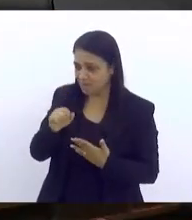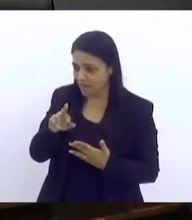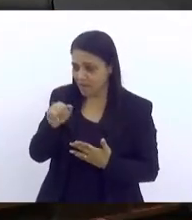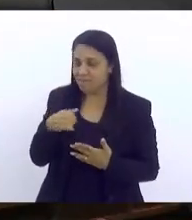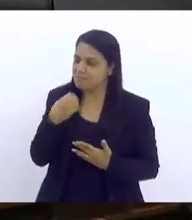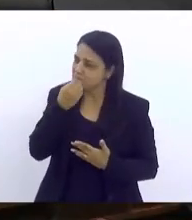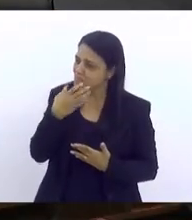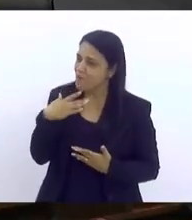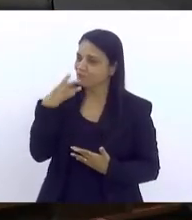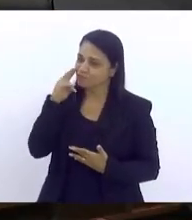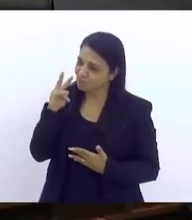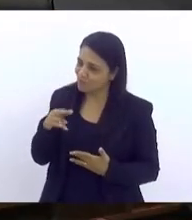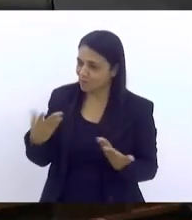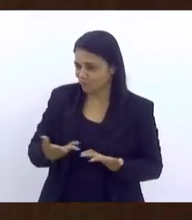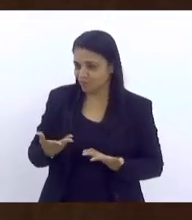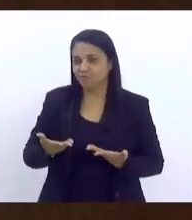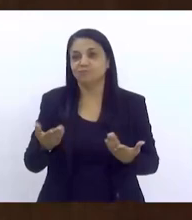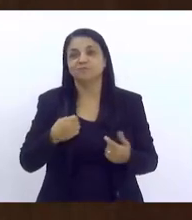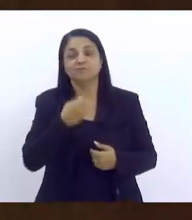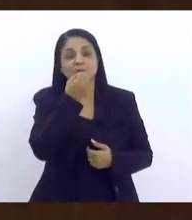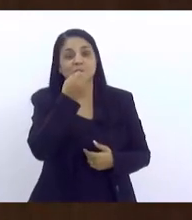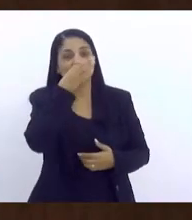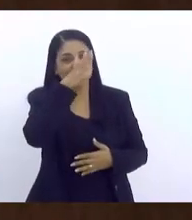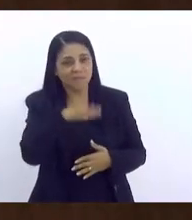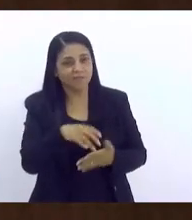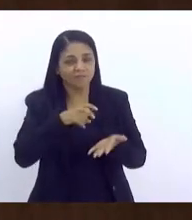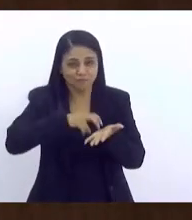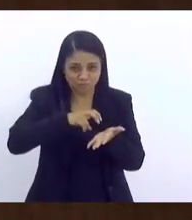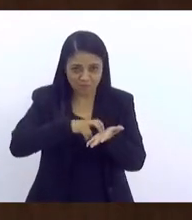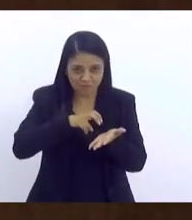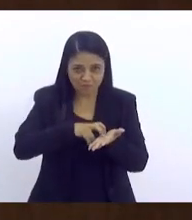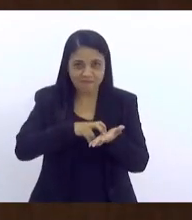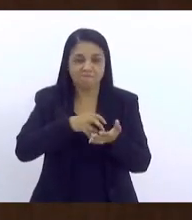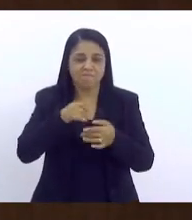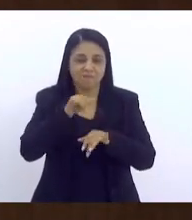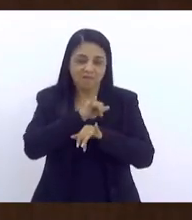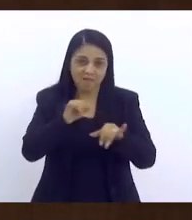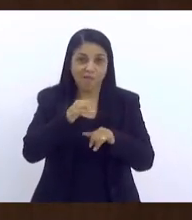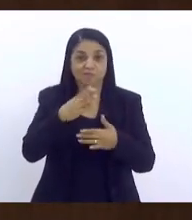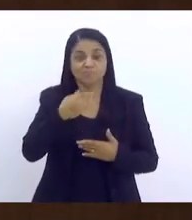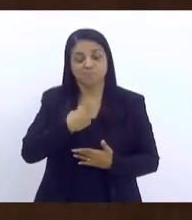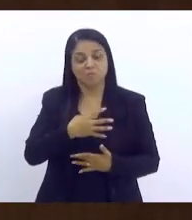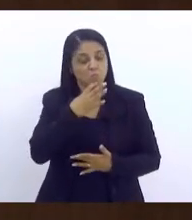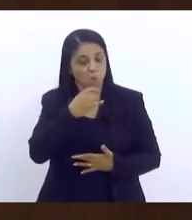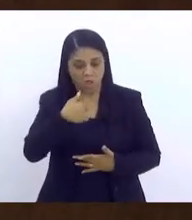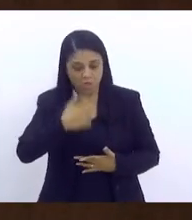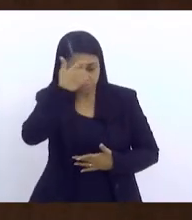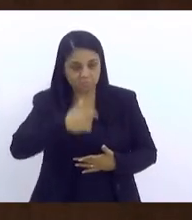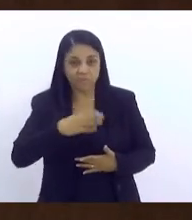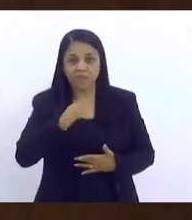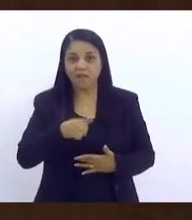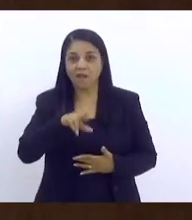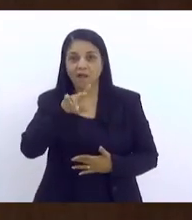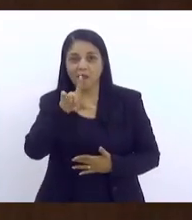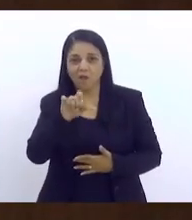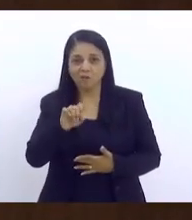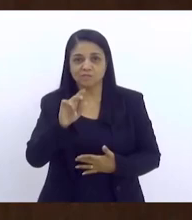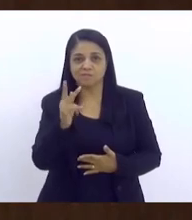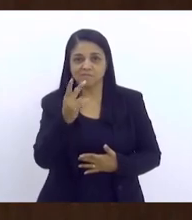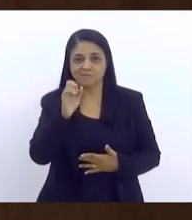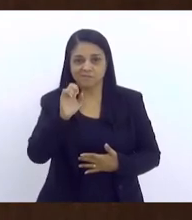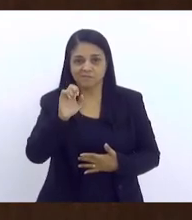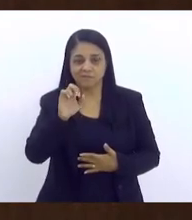Boa tarde a todos. Eu já me apresentei de manhã, mas, para quem não me conhece, sou o Carlos Henrique, estou como conselheiro